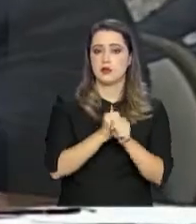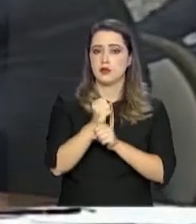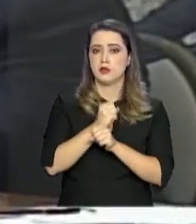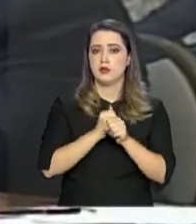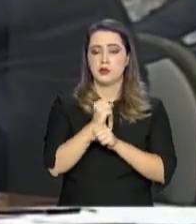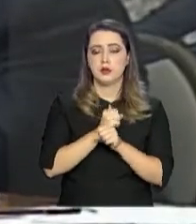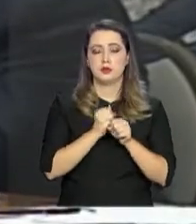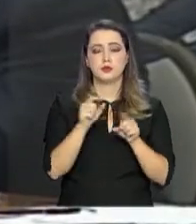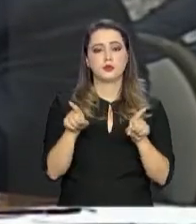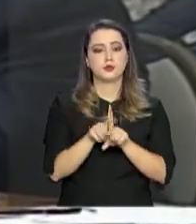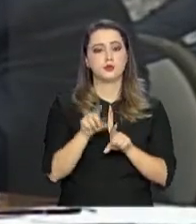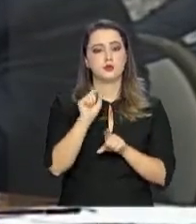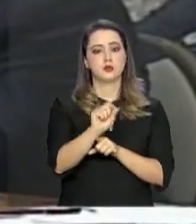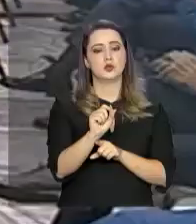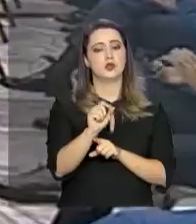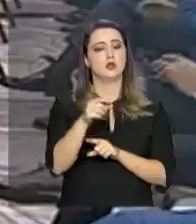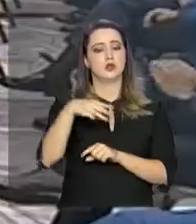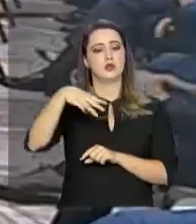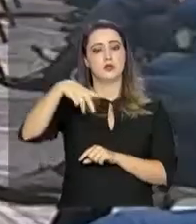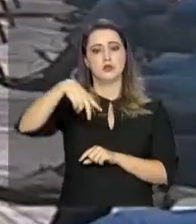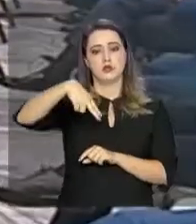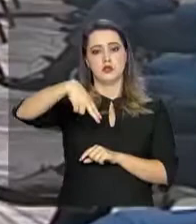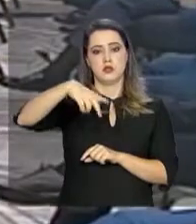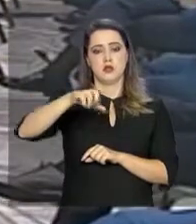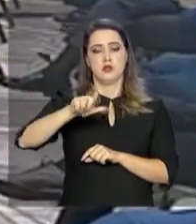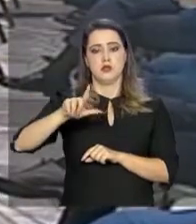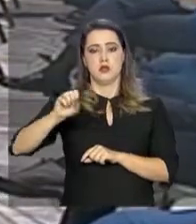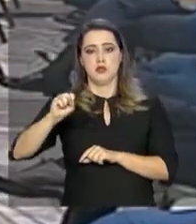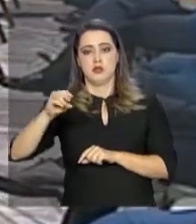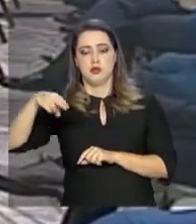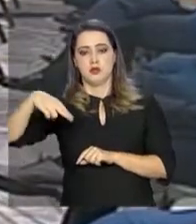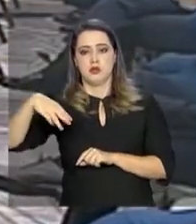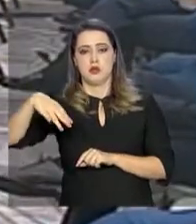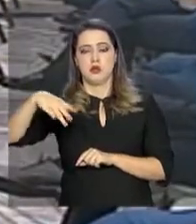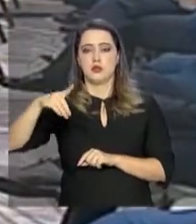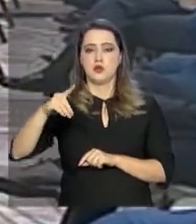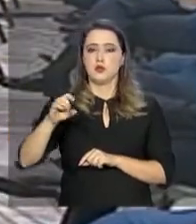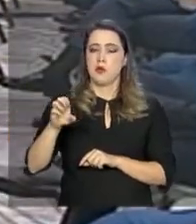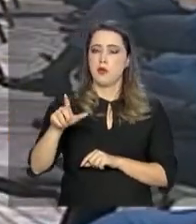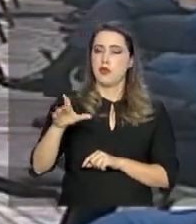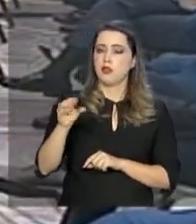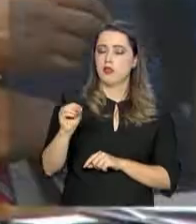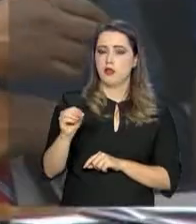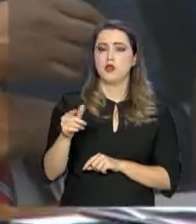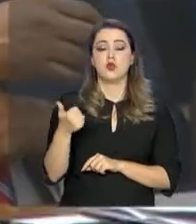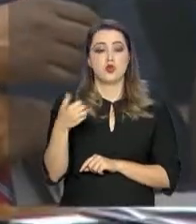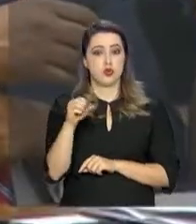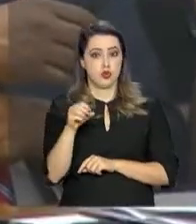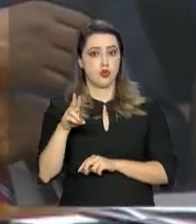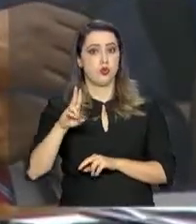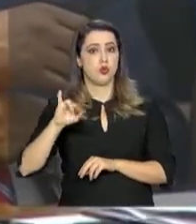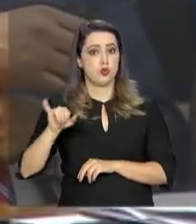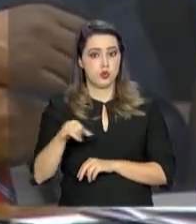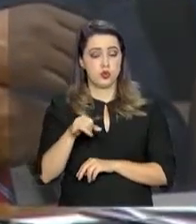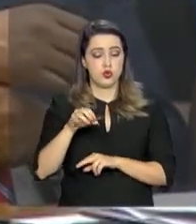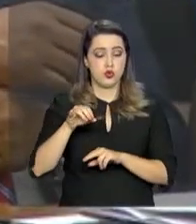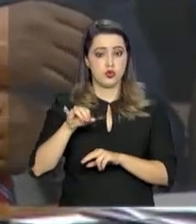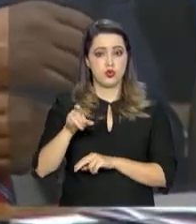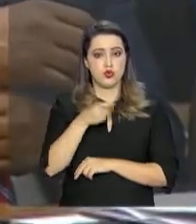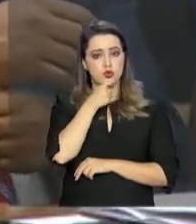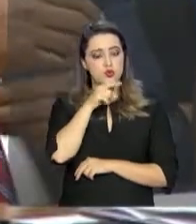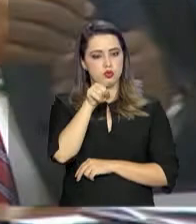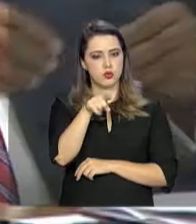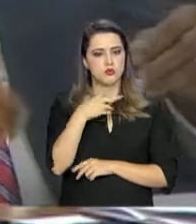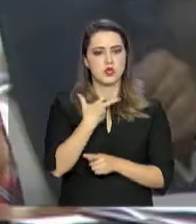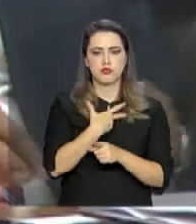Mandela, ex-presidente sul-africano, completados neste dia 18 de julho. Ganhador do Prêmio Nobel, o líder